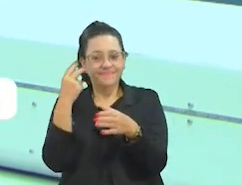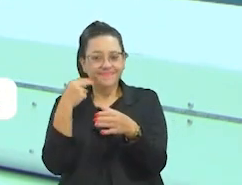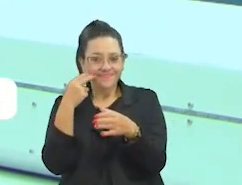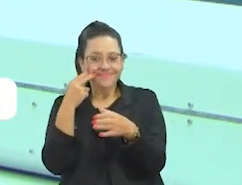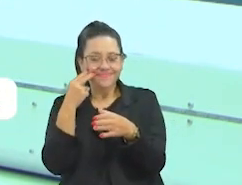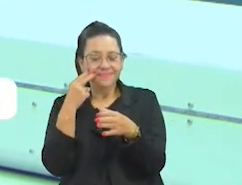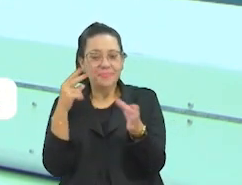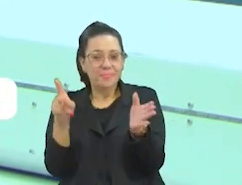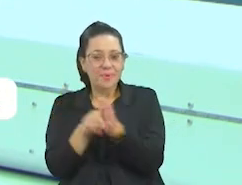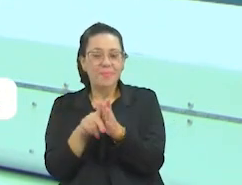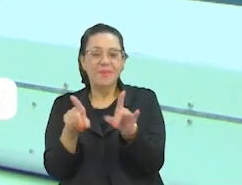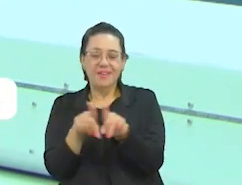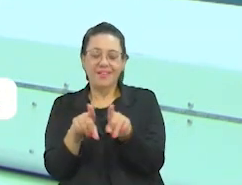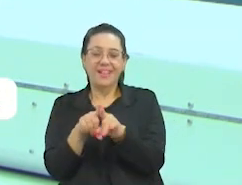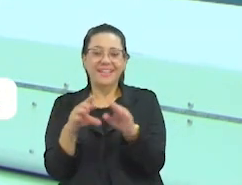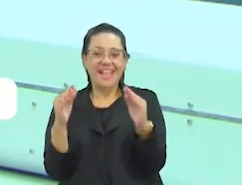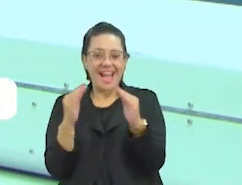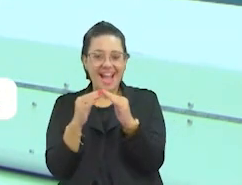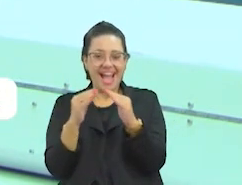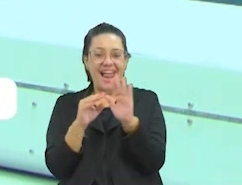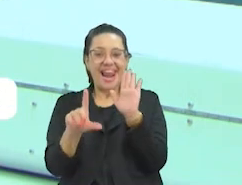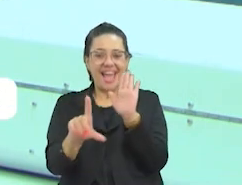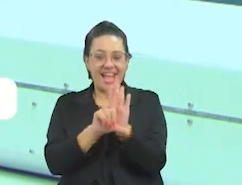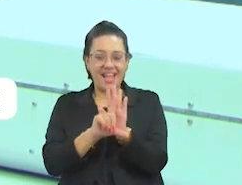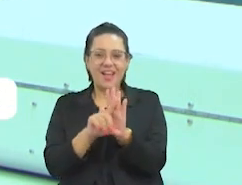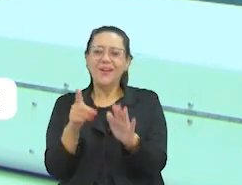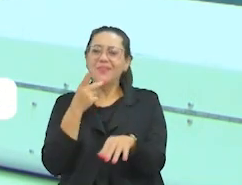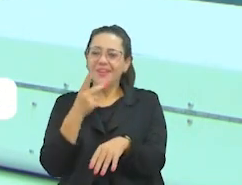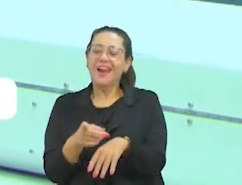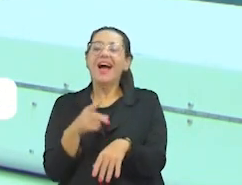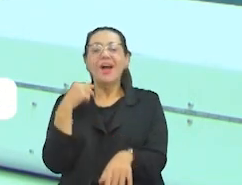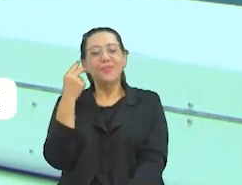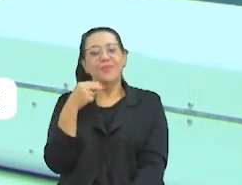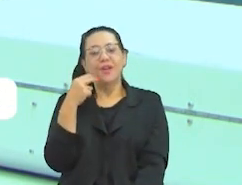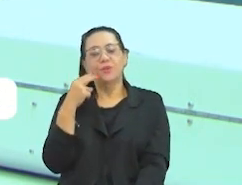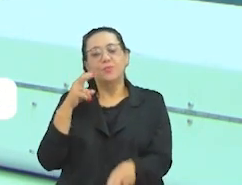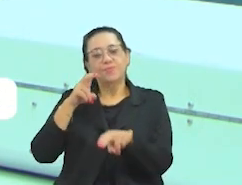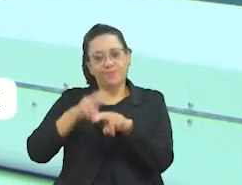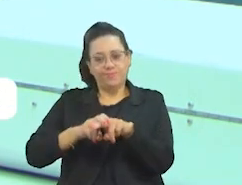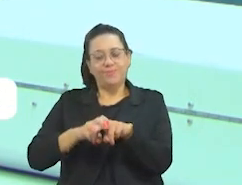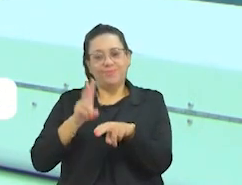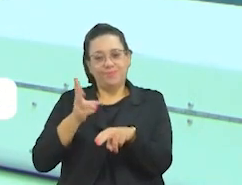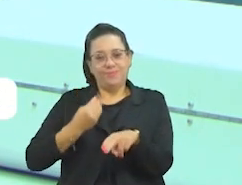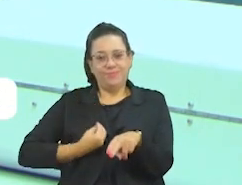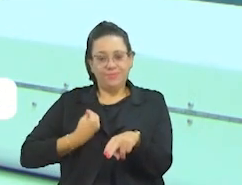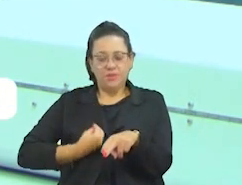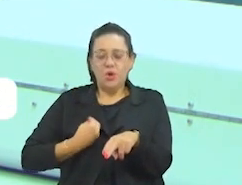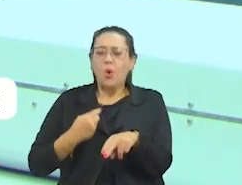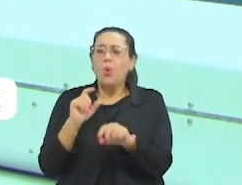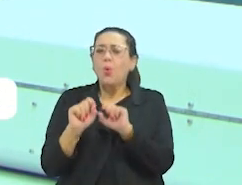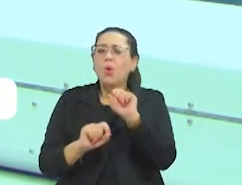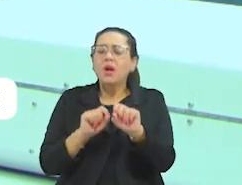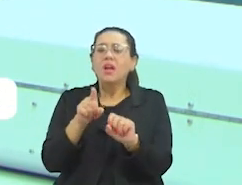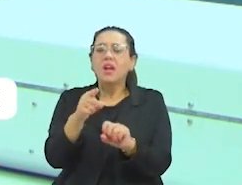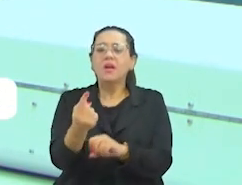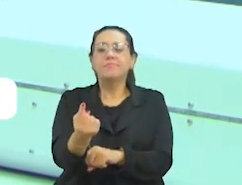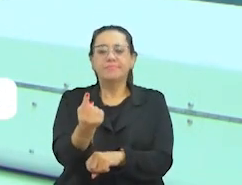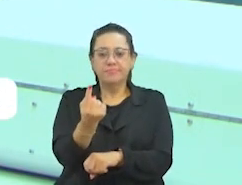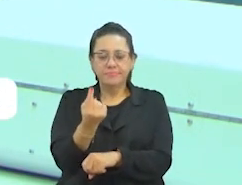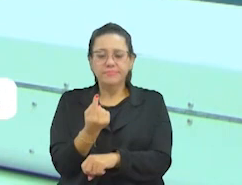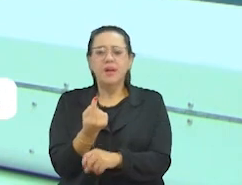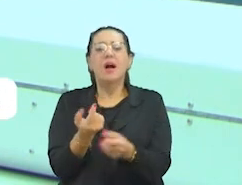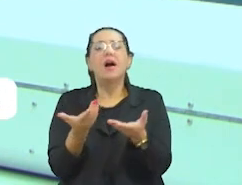questão, igual a população diz, que o vereador está ali para averiguar, para poder olhar